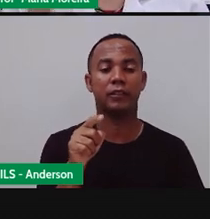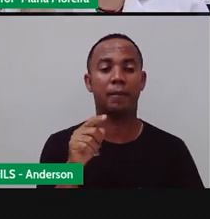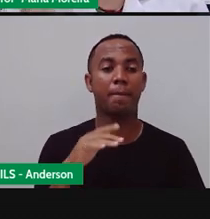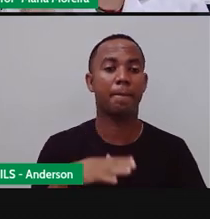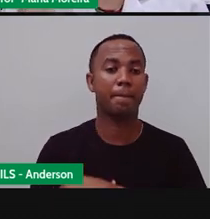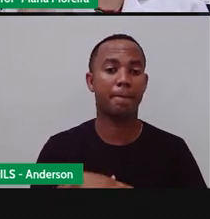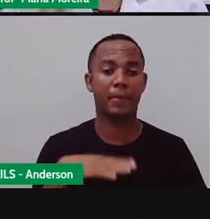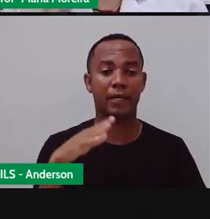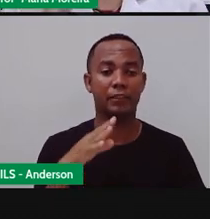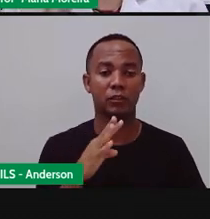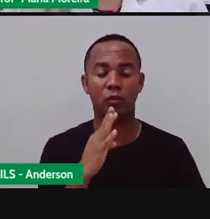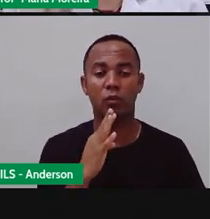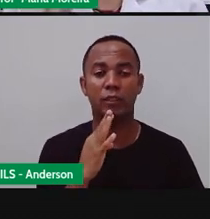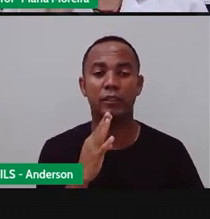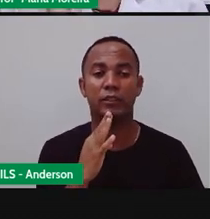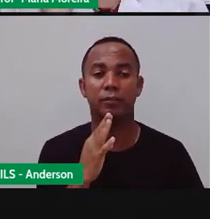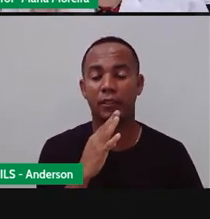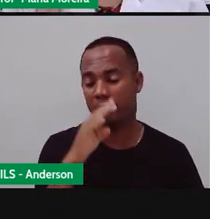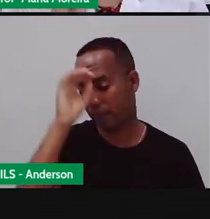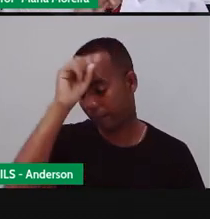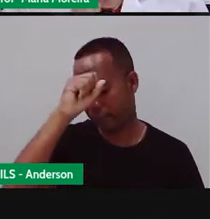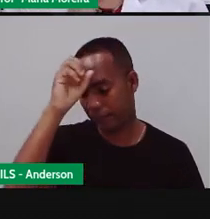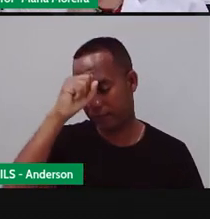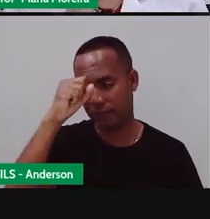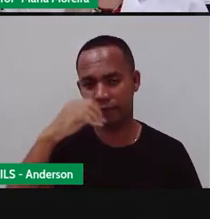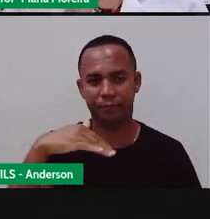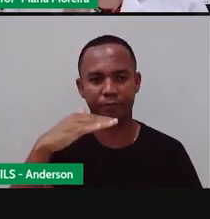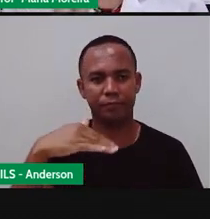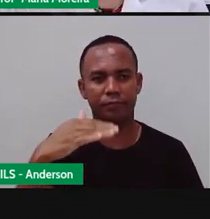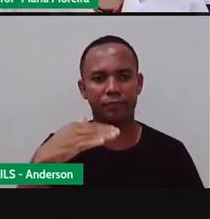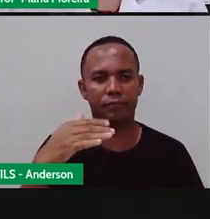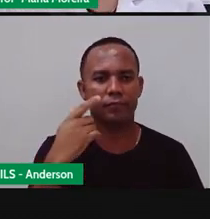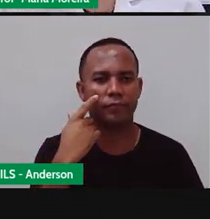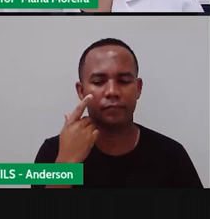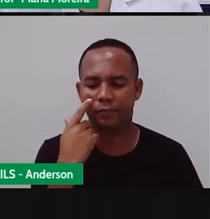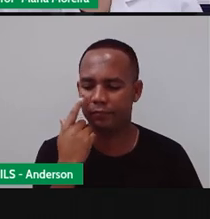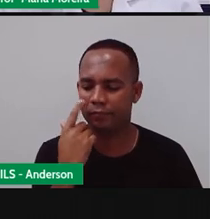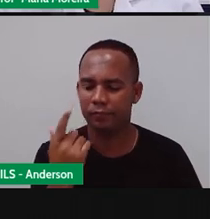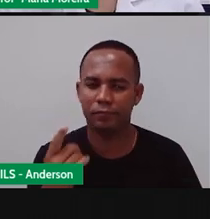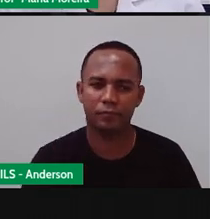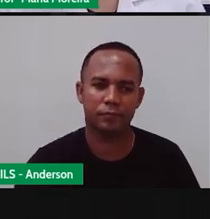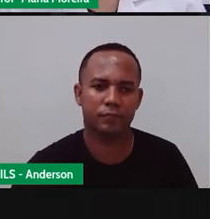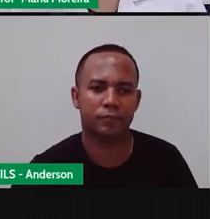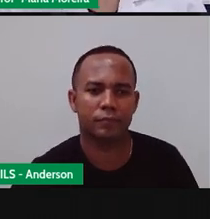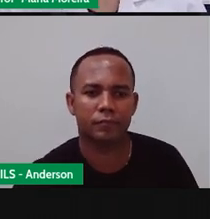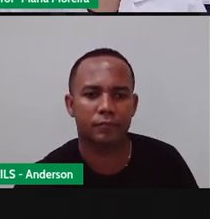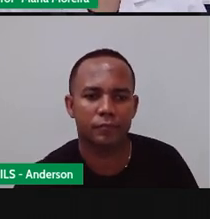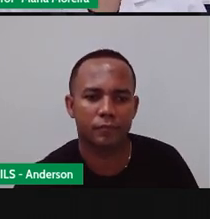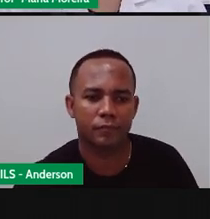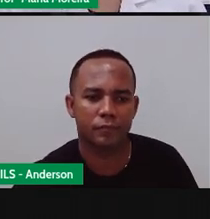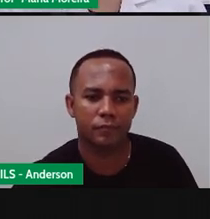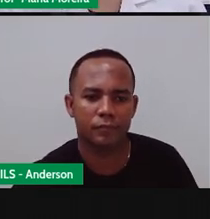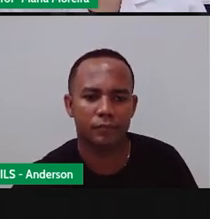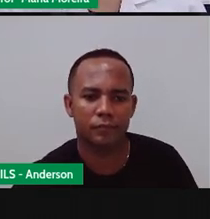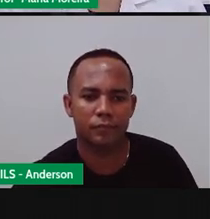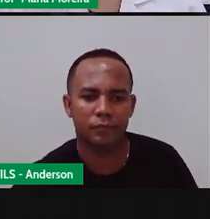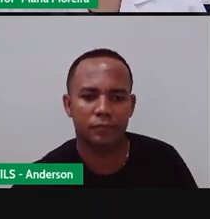mais o conhecimento de vocês. Vamos assistir a esse videozinho aqui, tá?